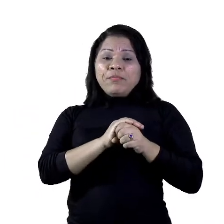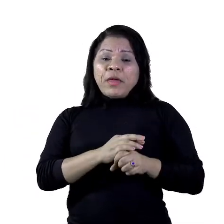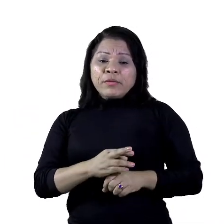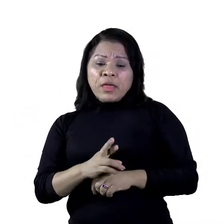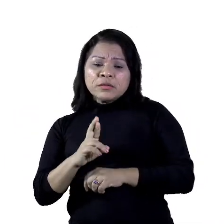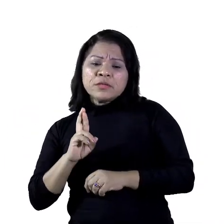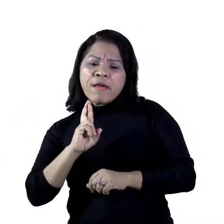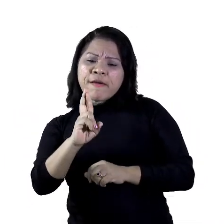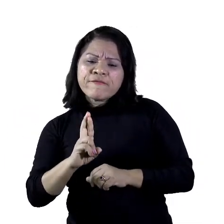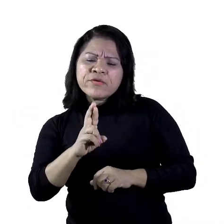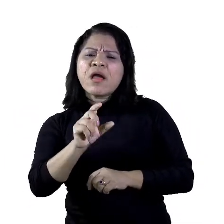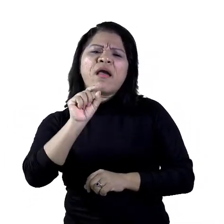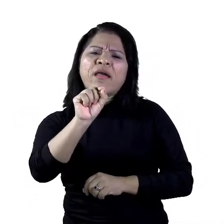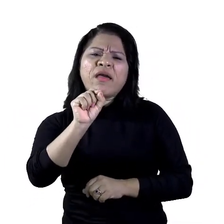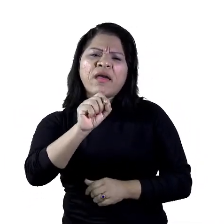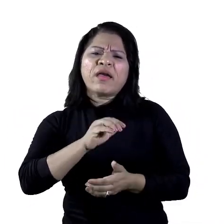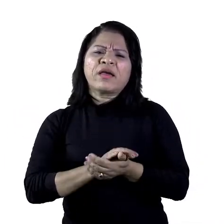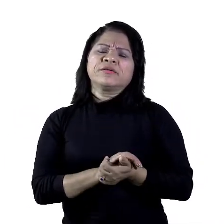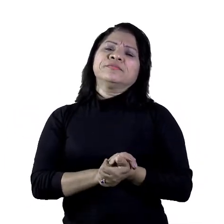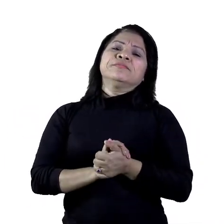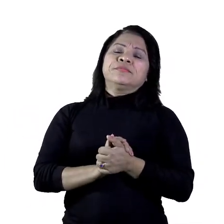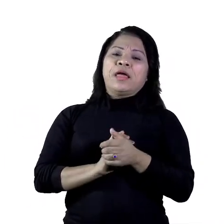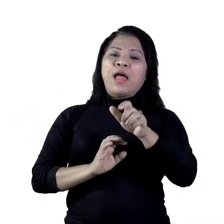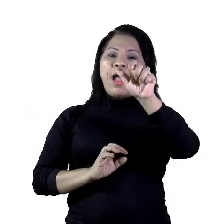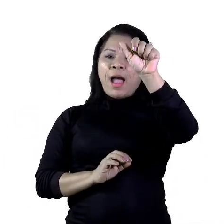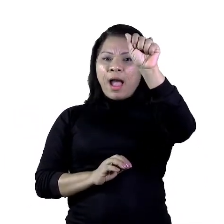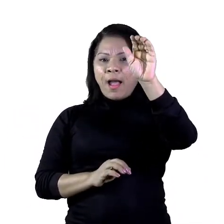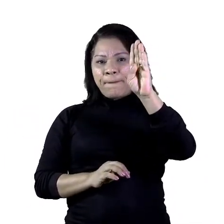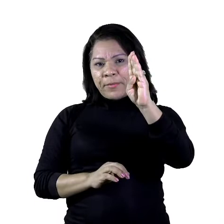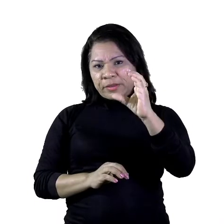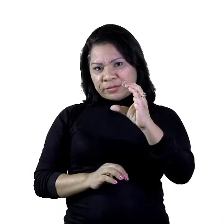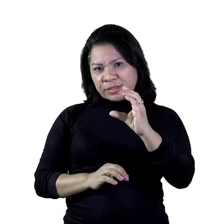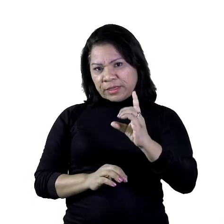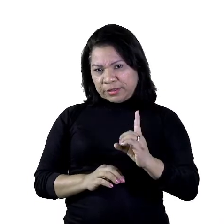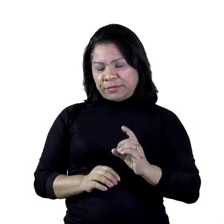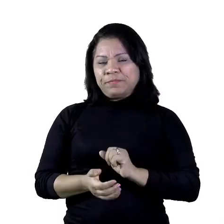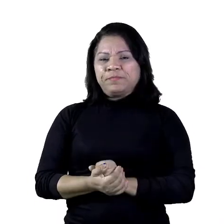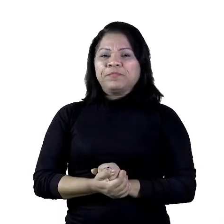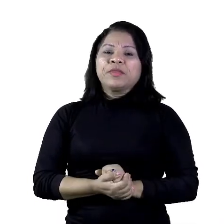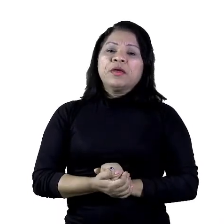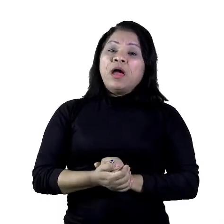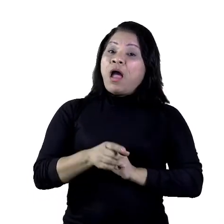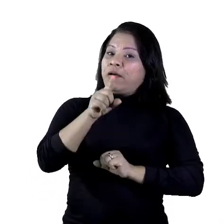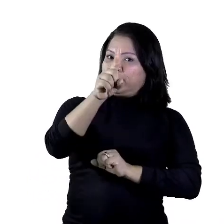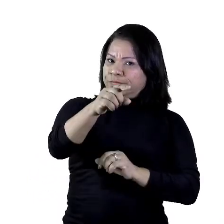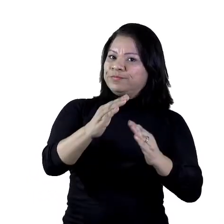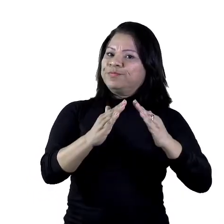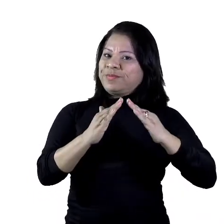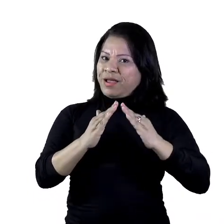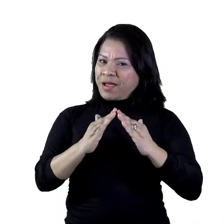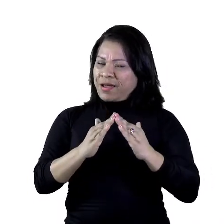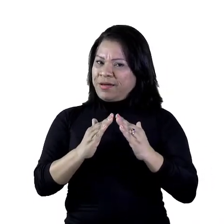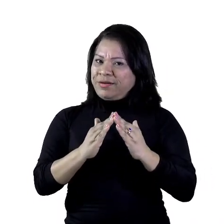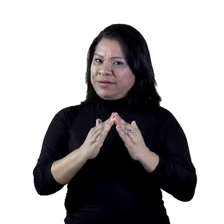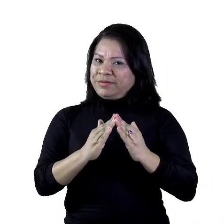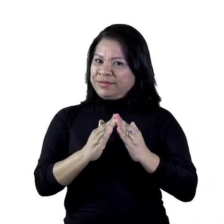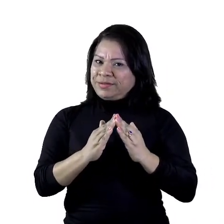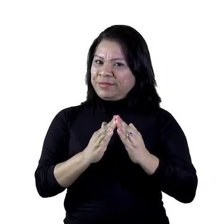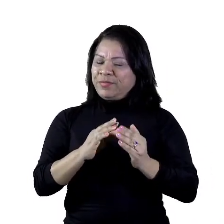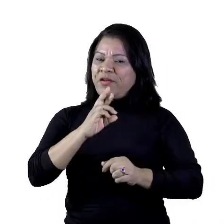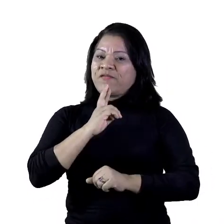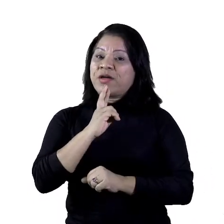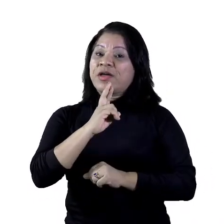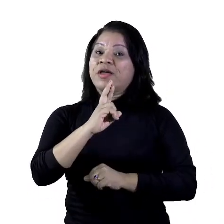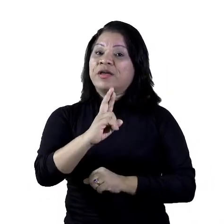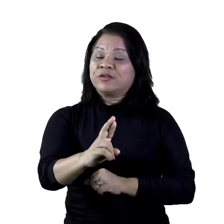lixo? C, petróleo? Ou D, plástico? Aí você, em casa, vai responder a